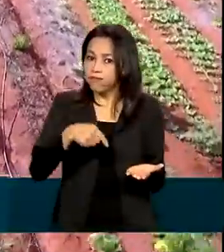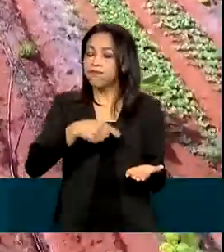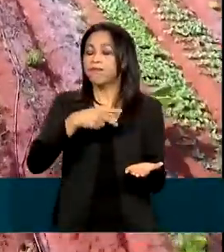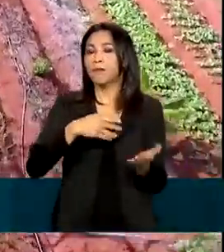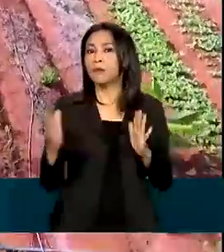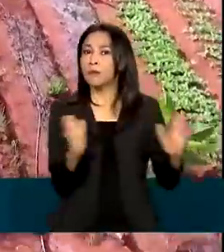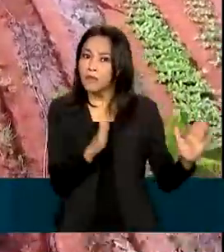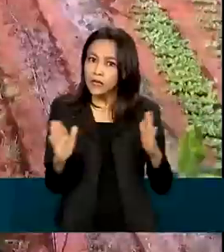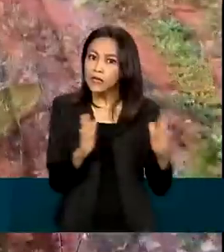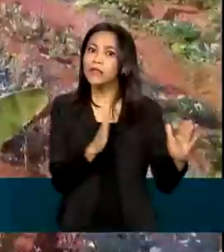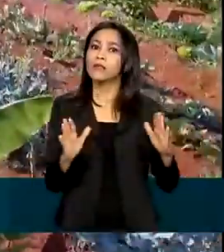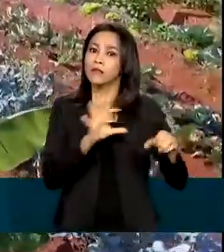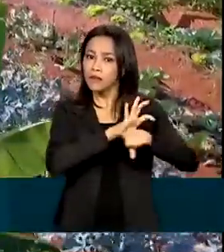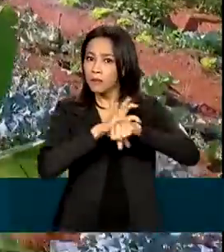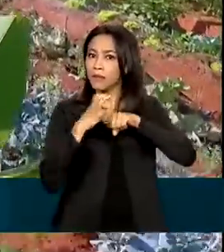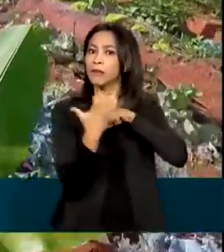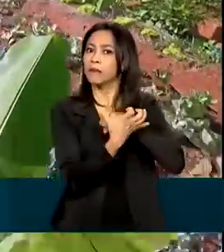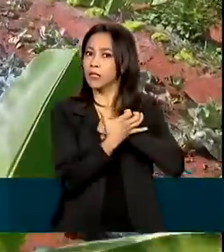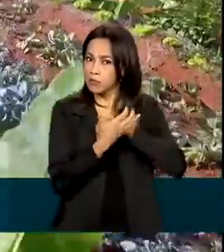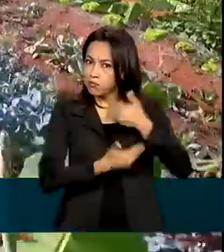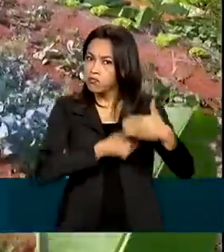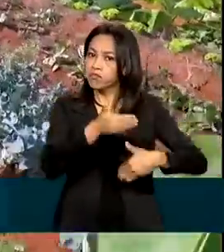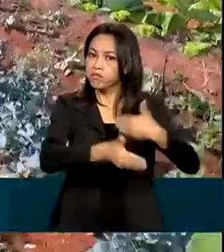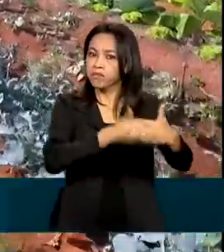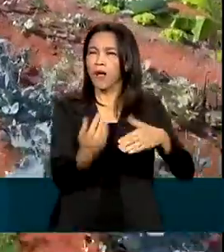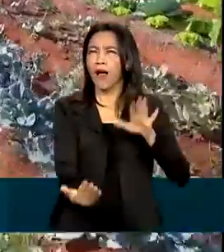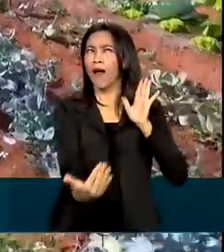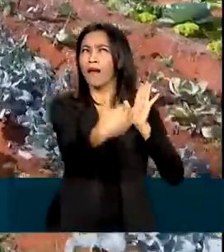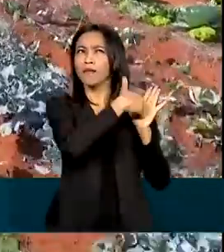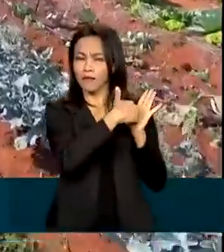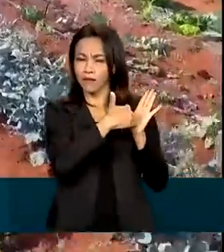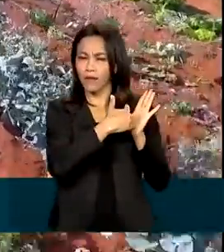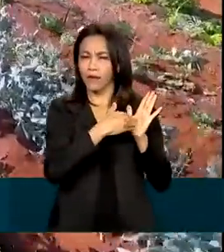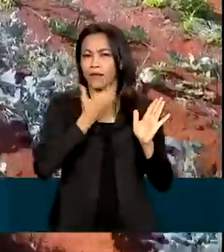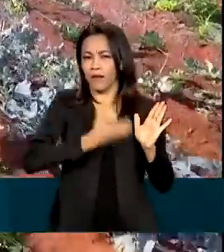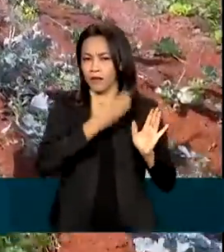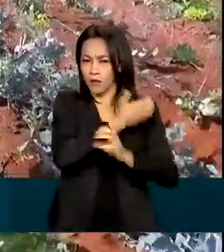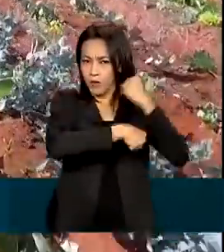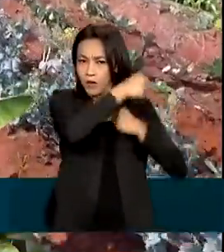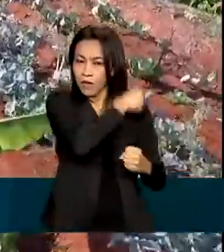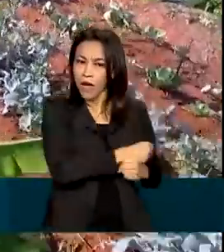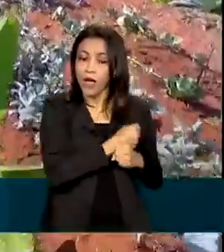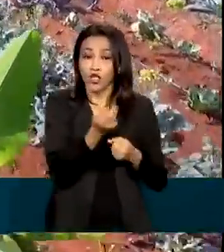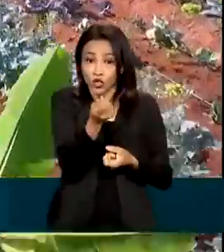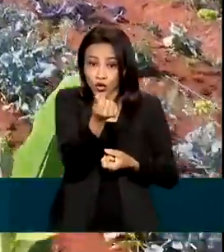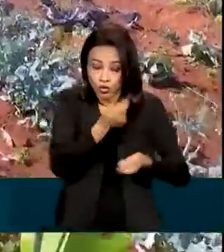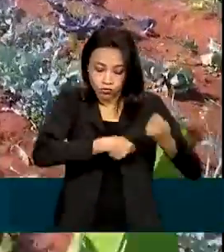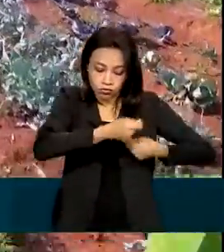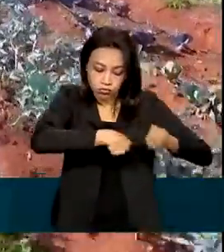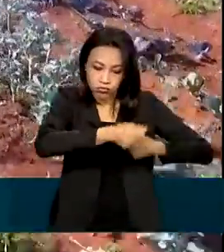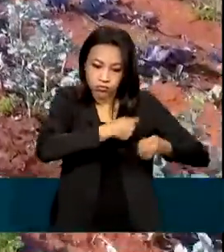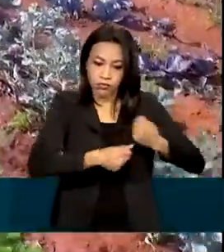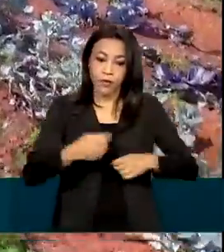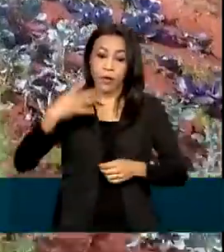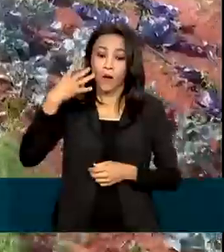durante a pandemia. Até dezembro do ano passado, a movimentação de recursos foi de